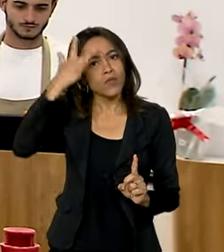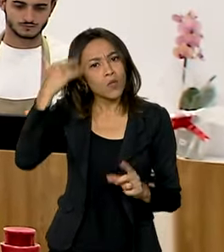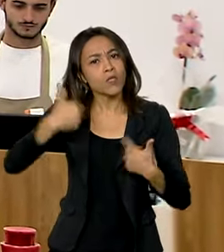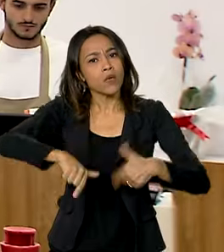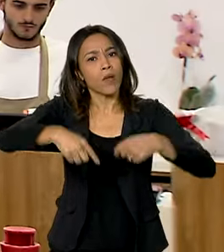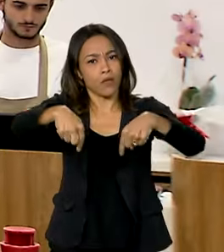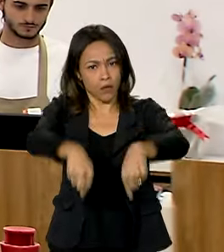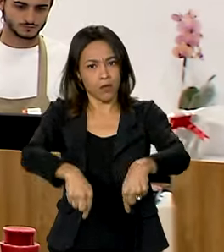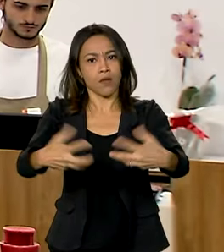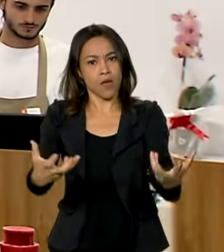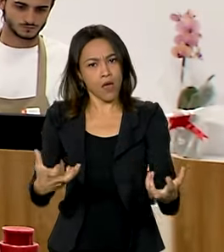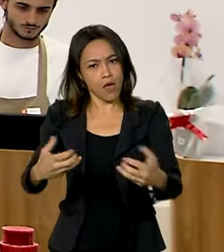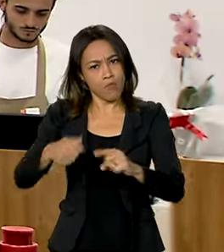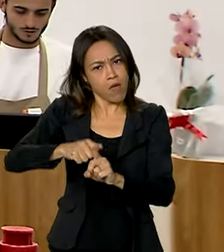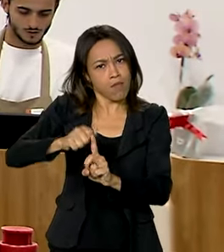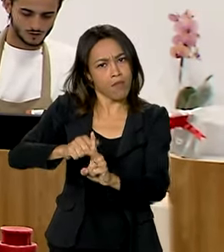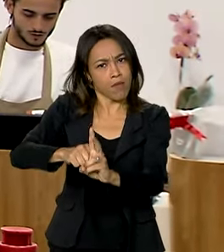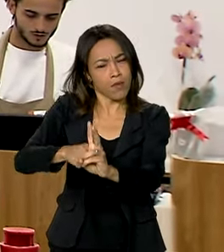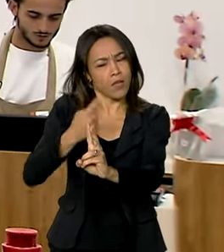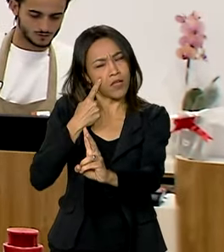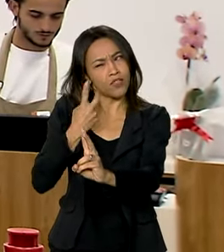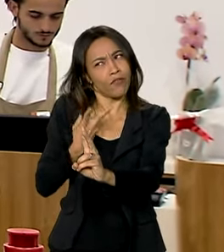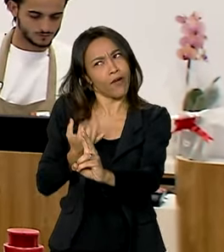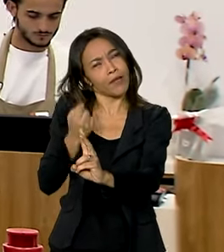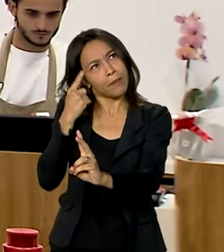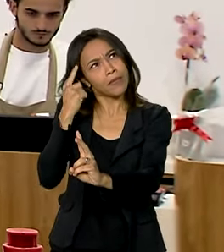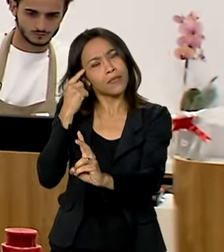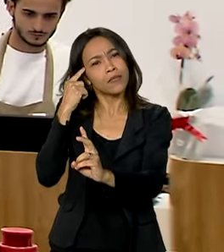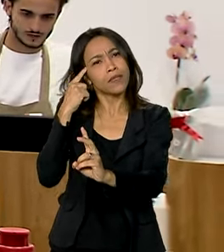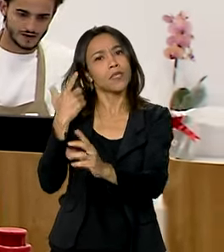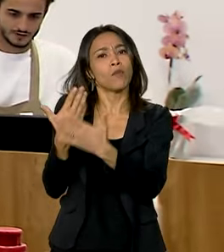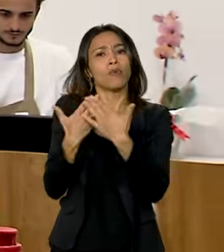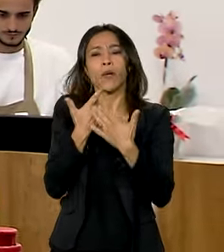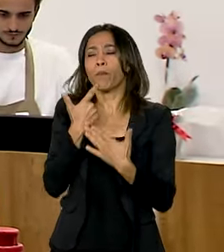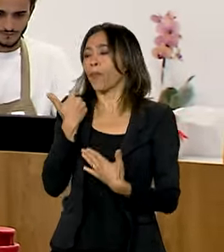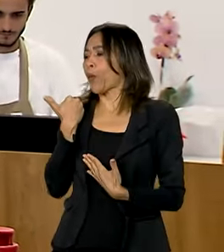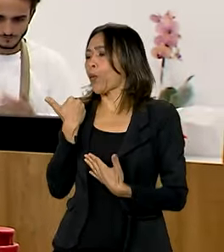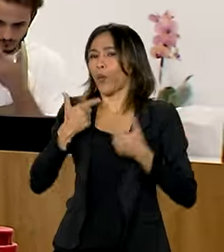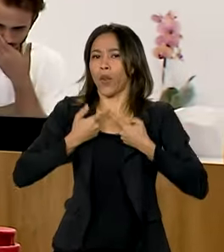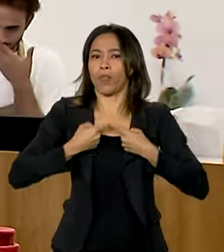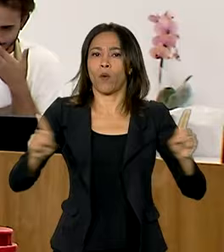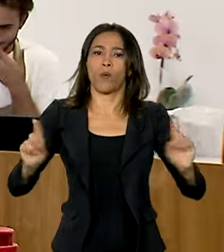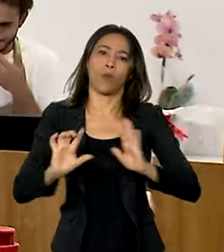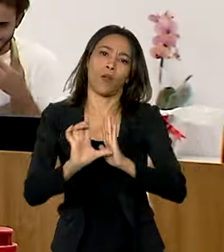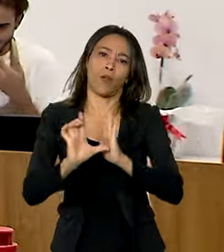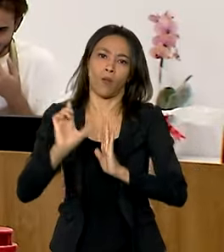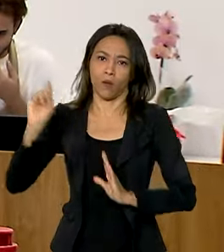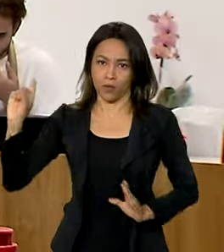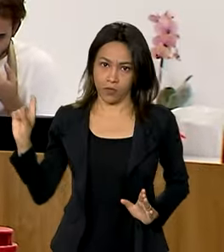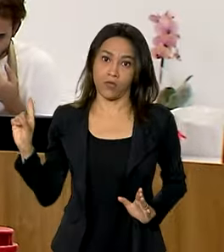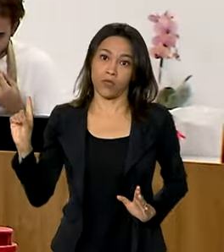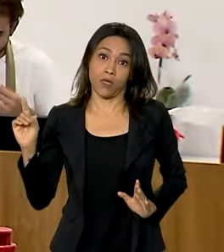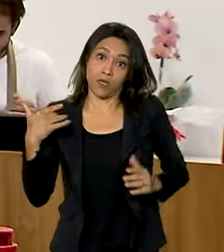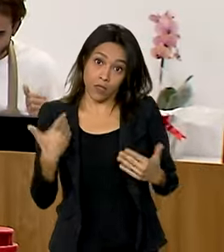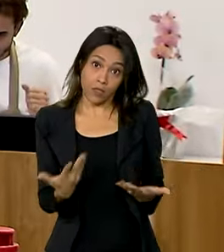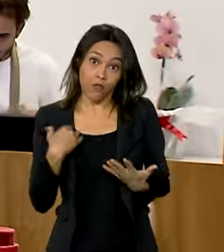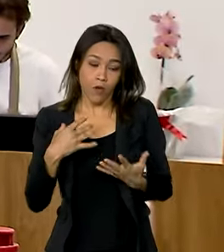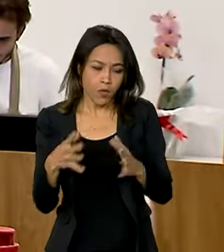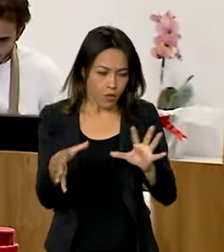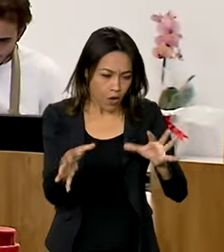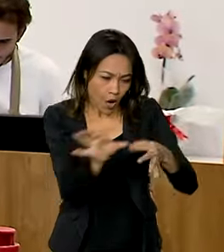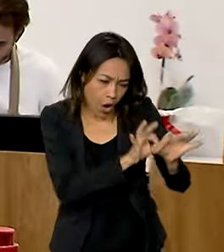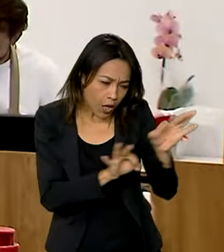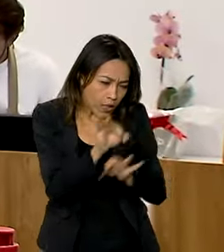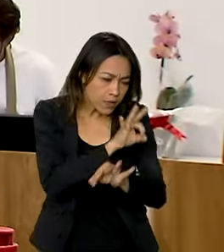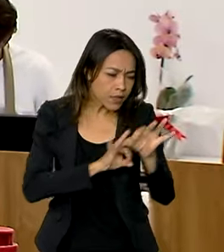A partir dos próximos meses aí a gente vai estar pensando, porque a loja inaugurou tem pouco tempo, então a gente pretende ainda reformular a equipe, pensar